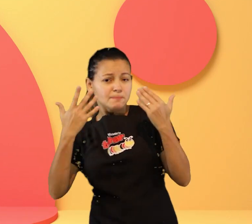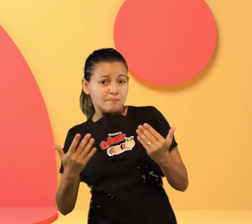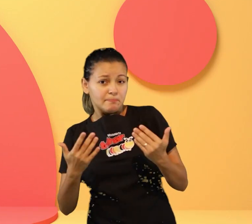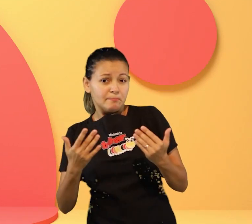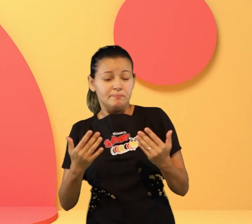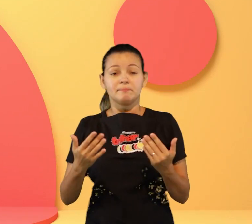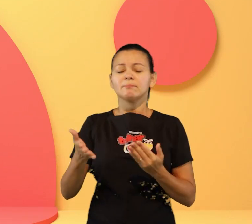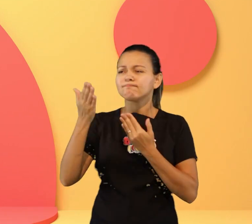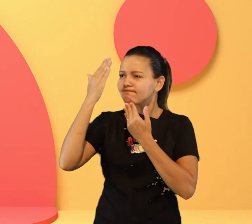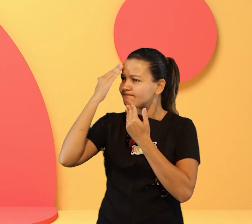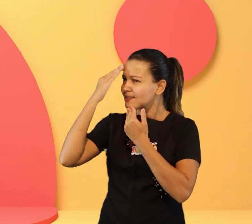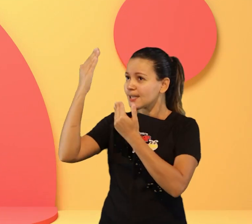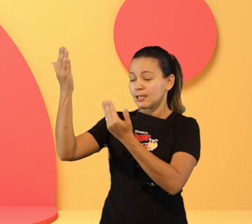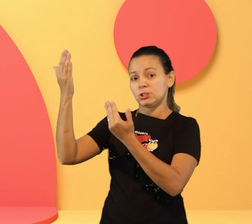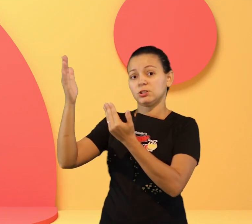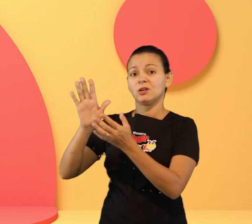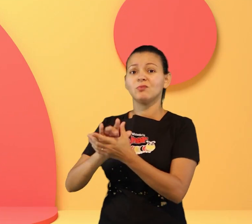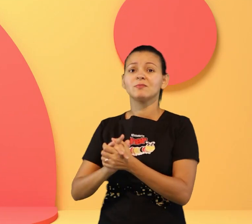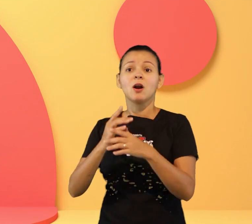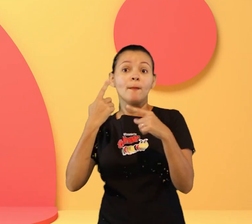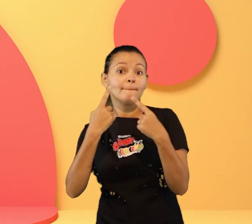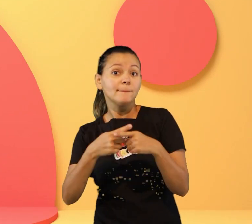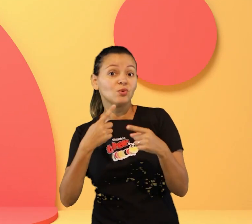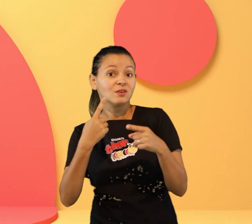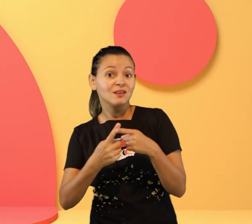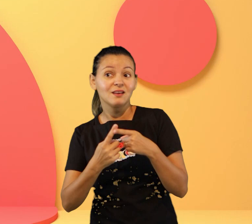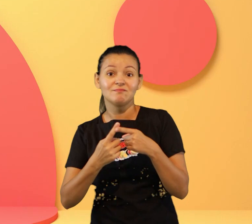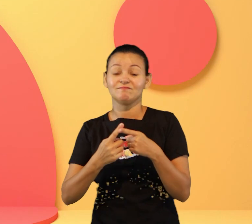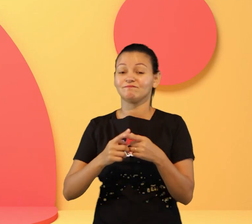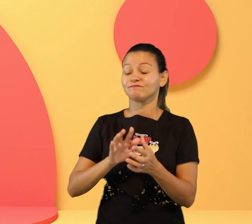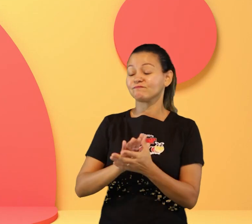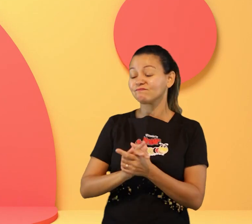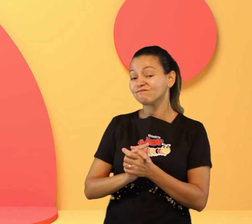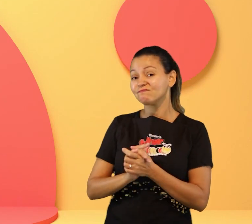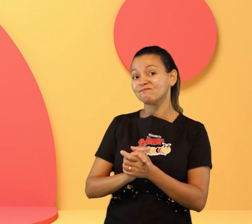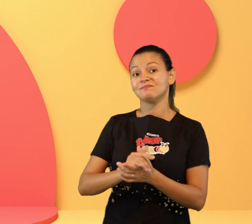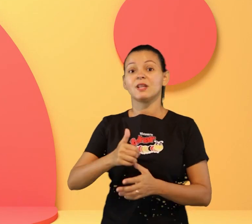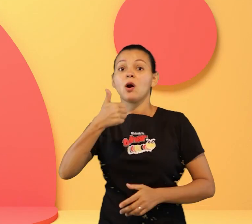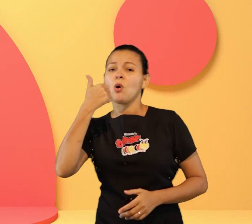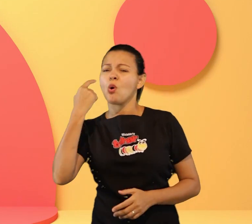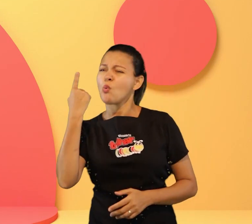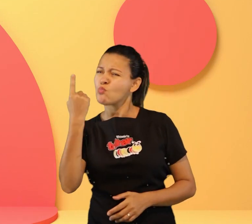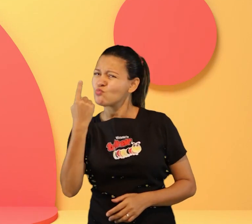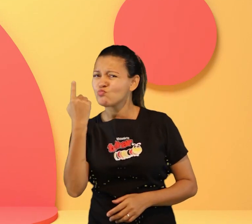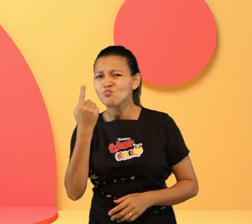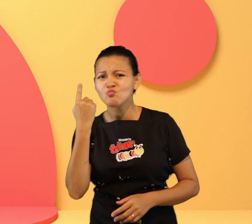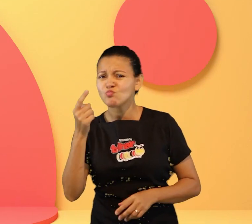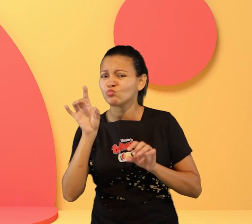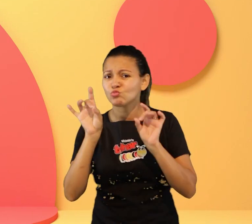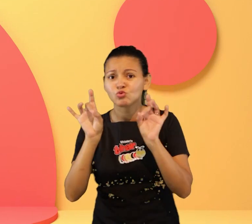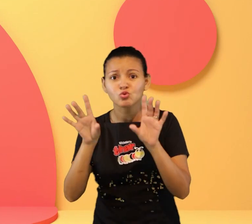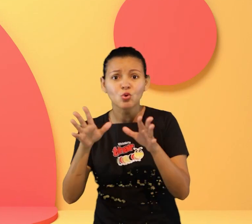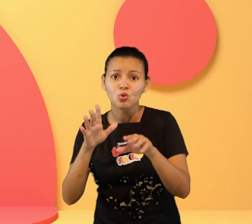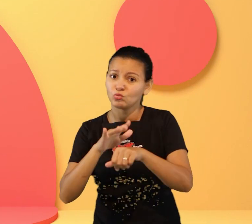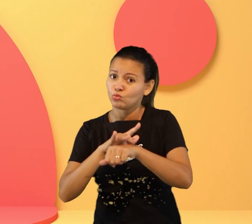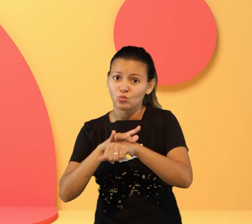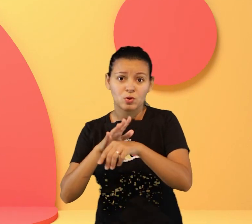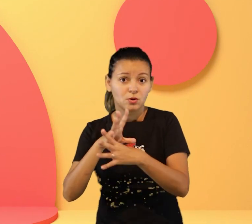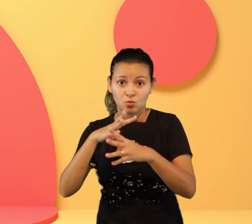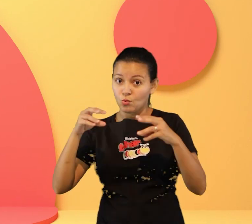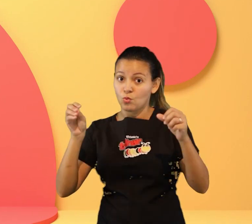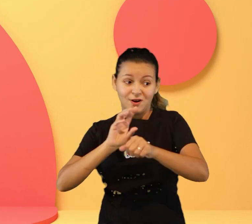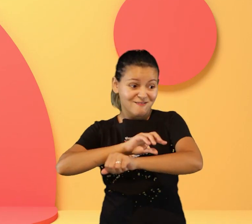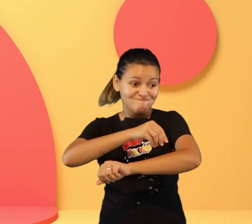deprosas não gratidão de apenas uma pessoa que foi curada por Jesus naquele tempo vocês sabem né crianças